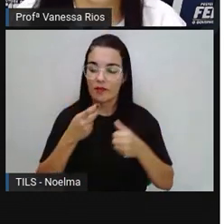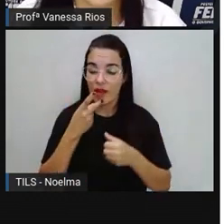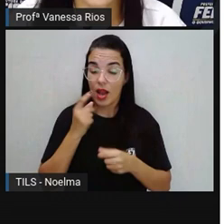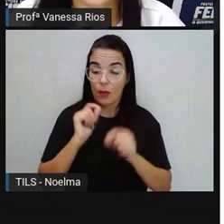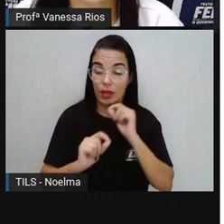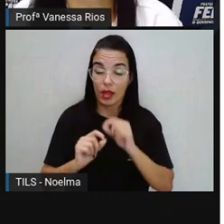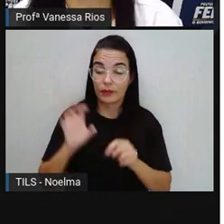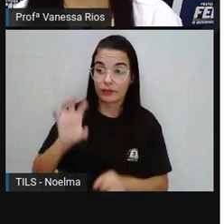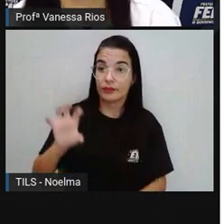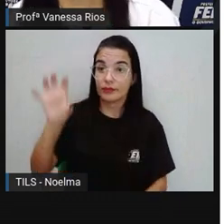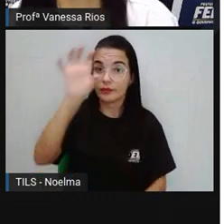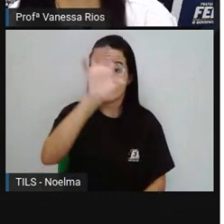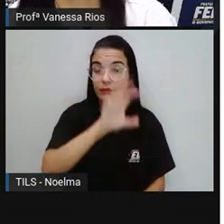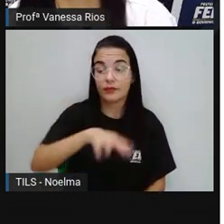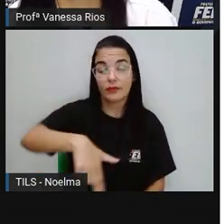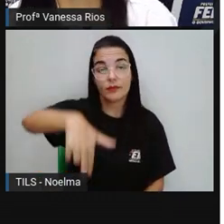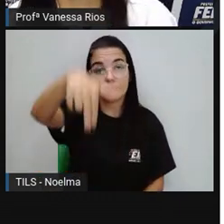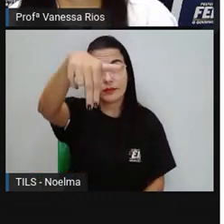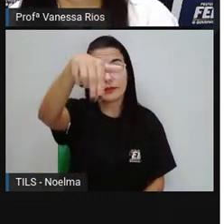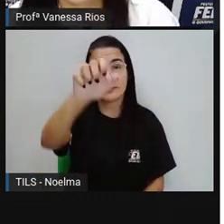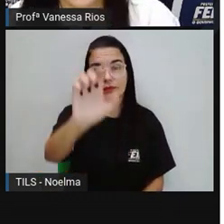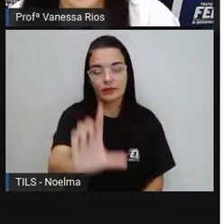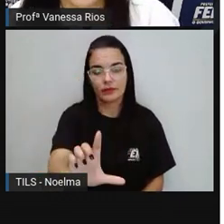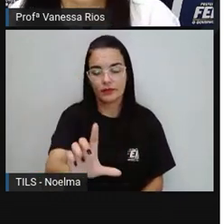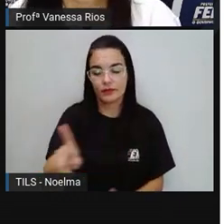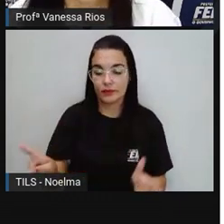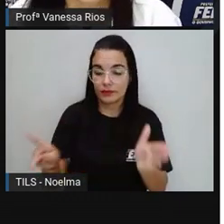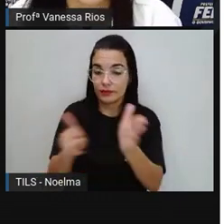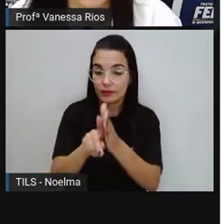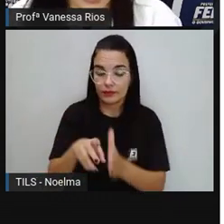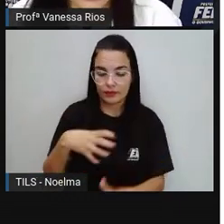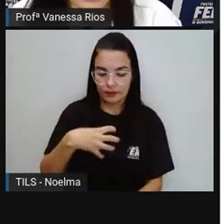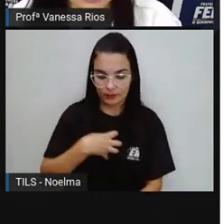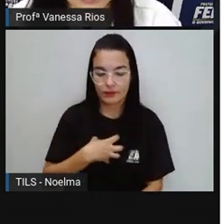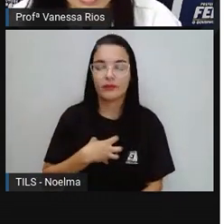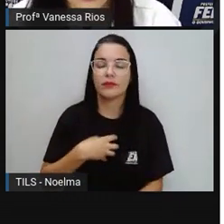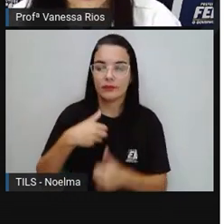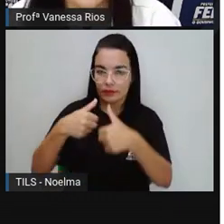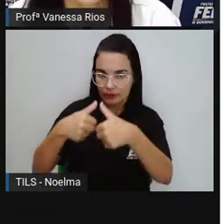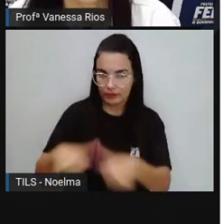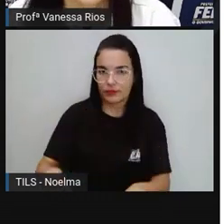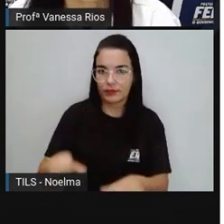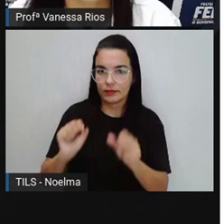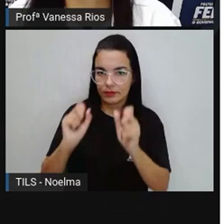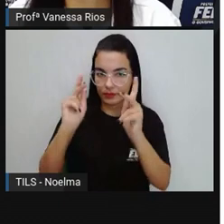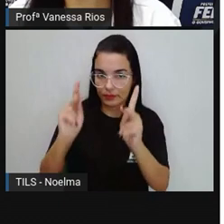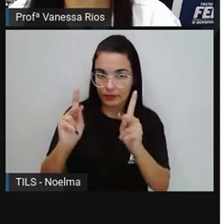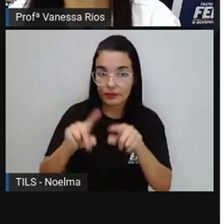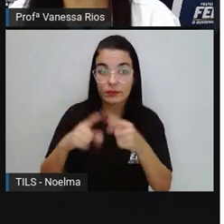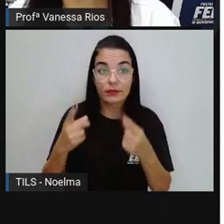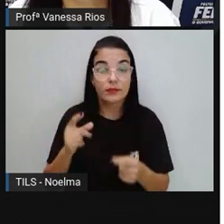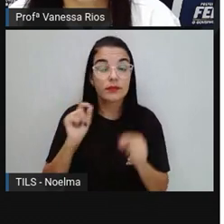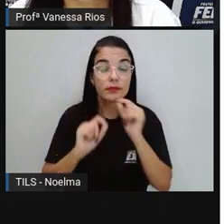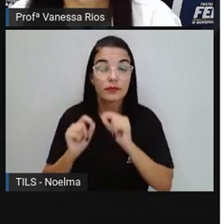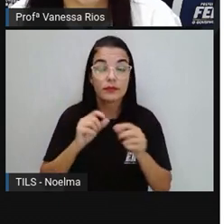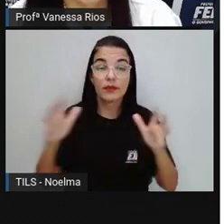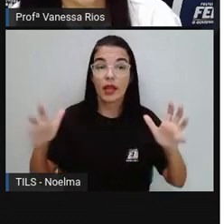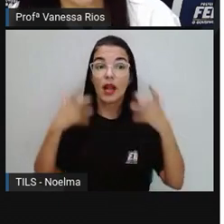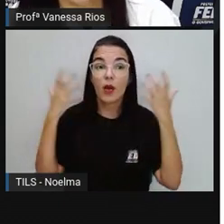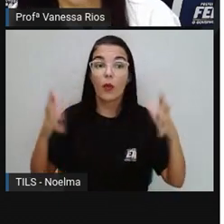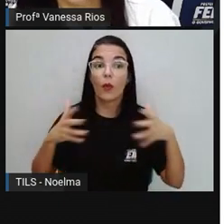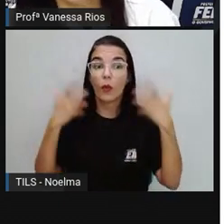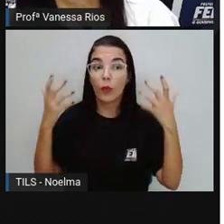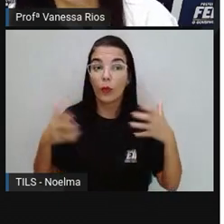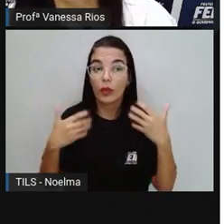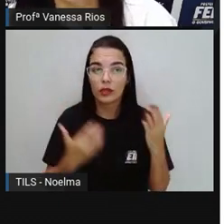nordeste, que é a região onde a Bahia está situada, tá certo? E aí, esse tema, o tema do mapa